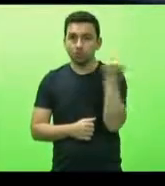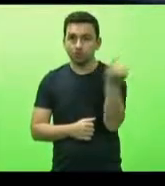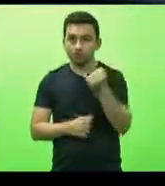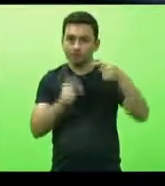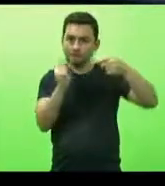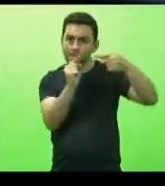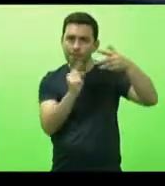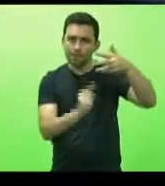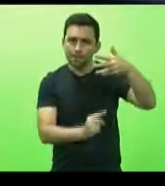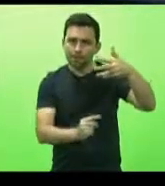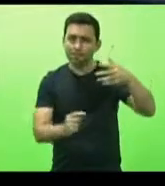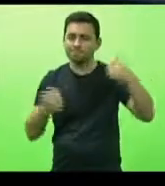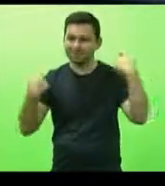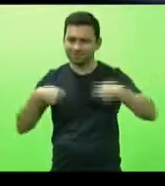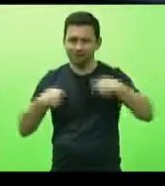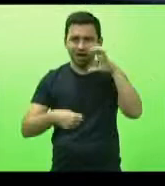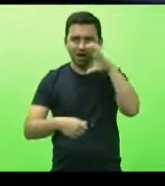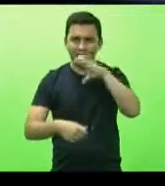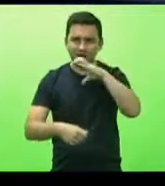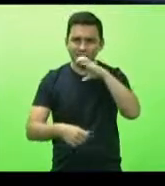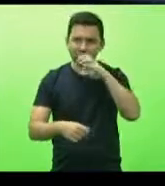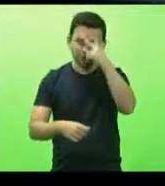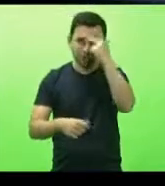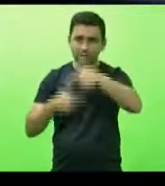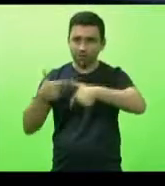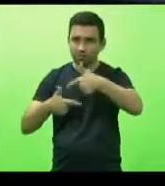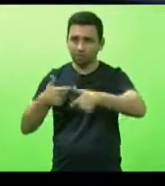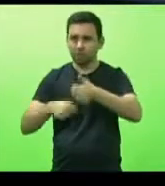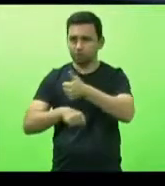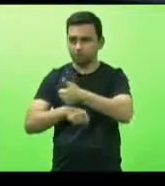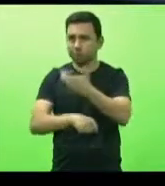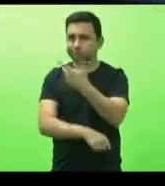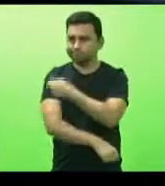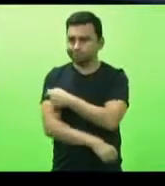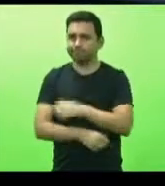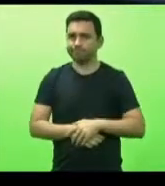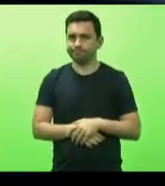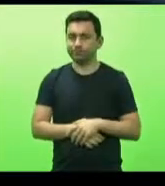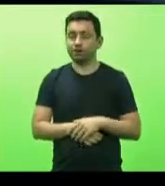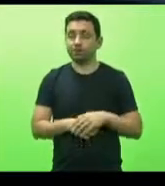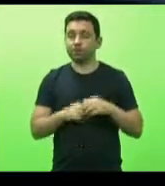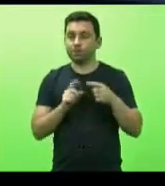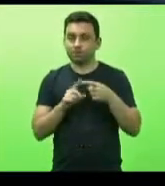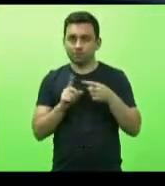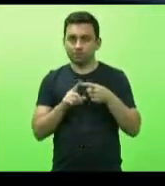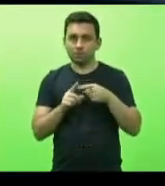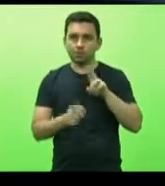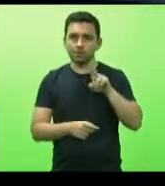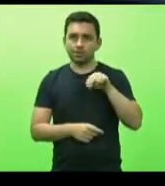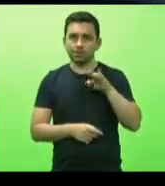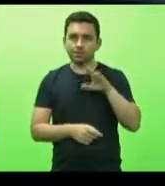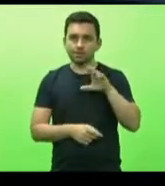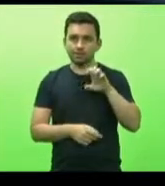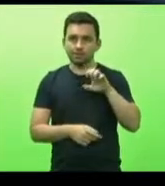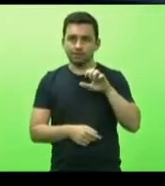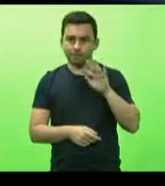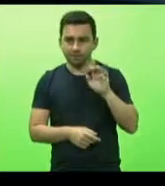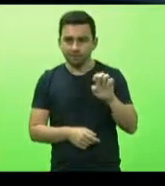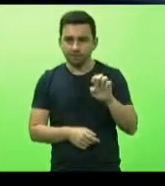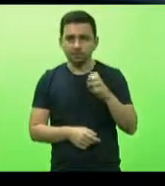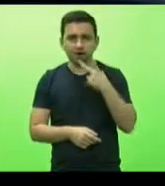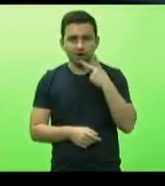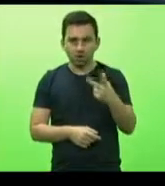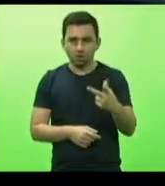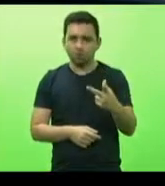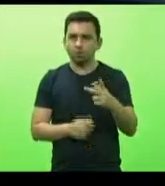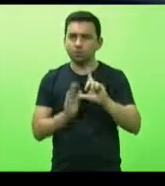educação já. Primeiro, a Unicef está solicitando a inclusão dos professores logo depois dos profissionais da